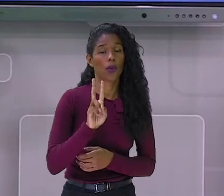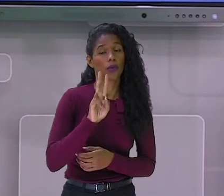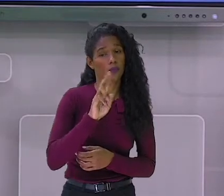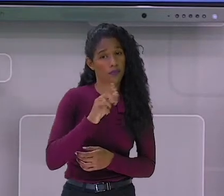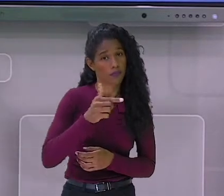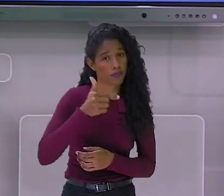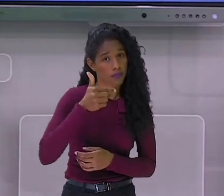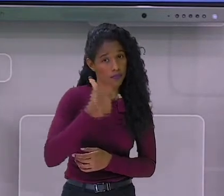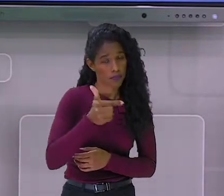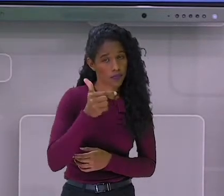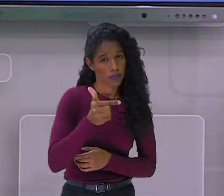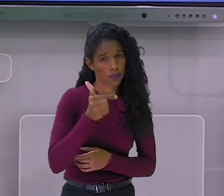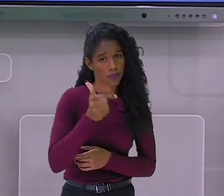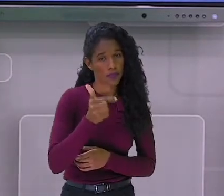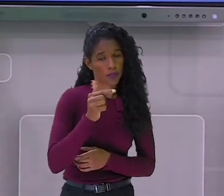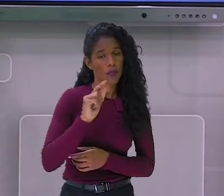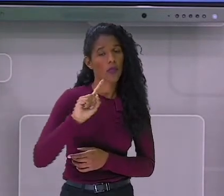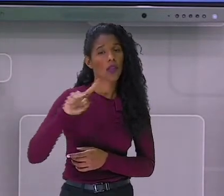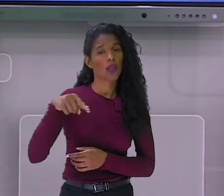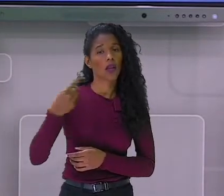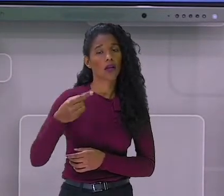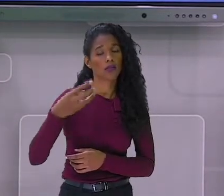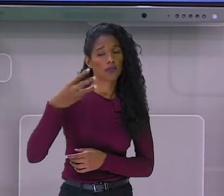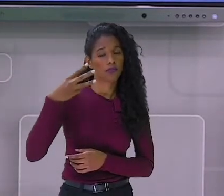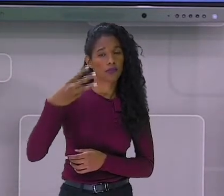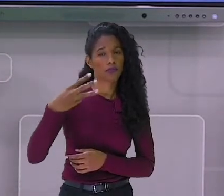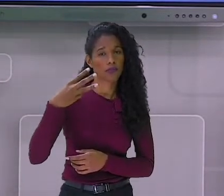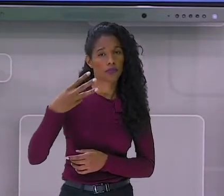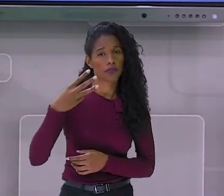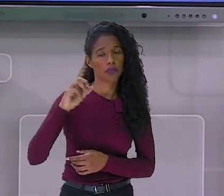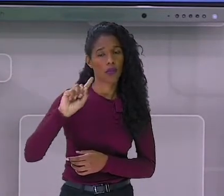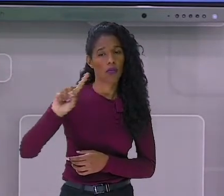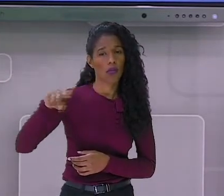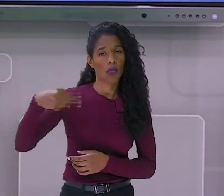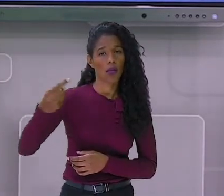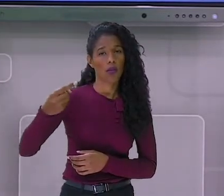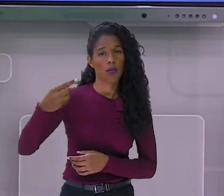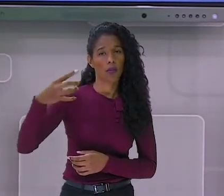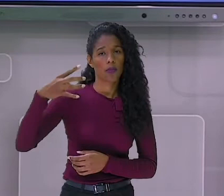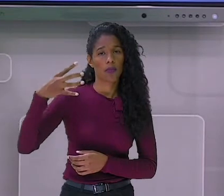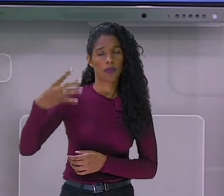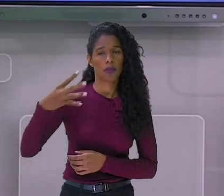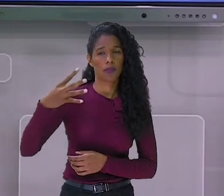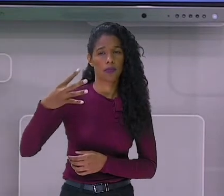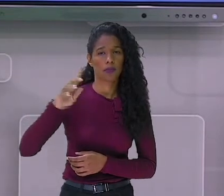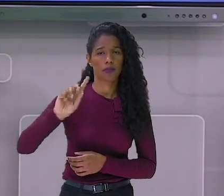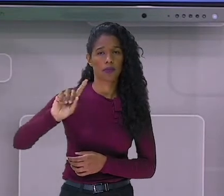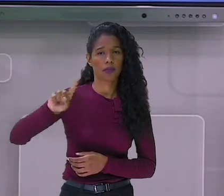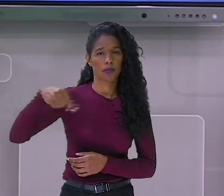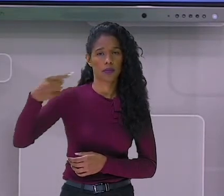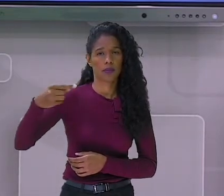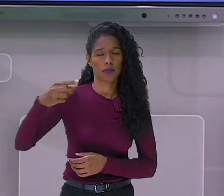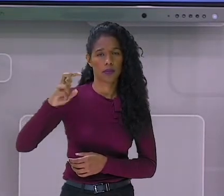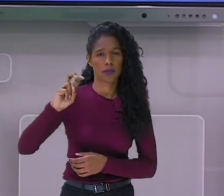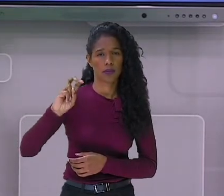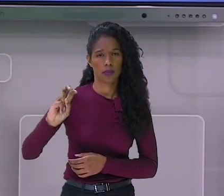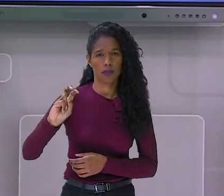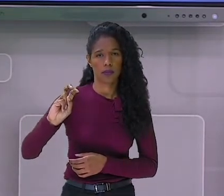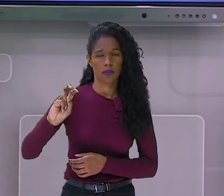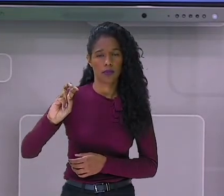Depois do 2, o 3. Depois, o 4. Depois,